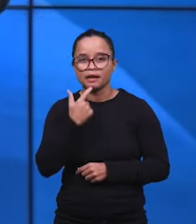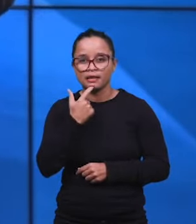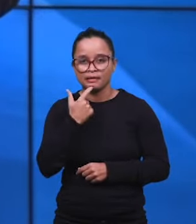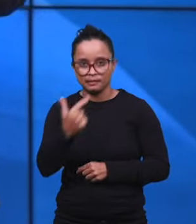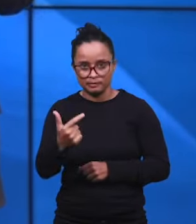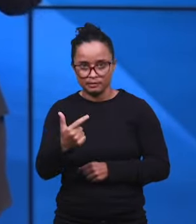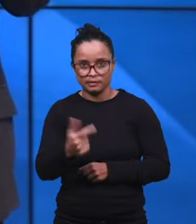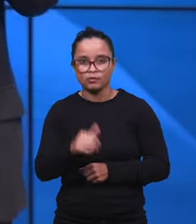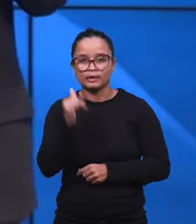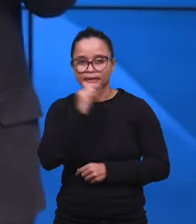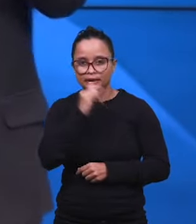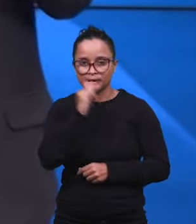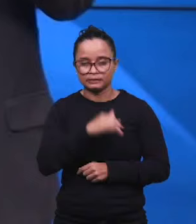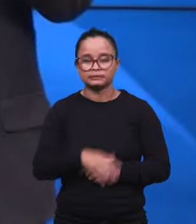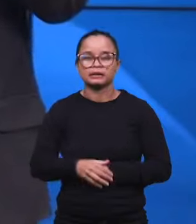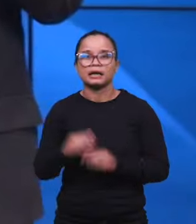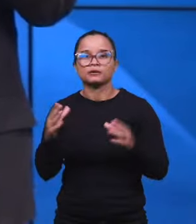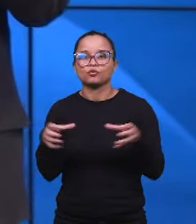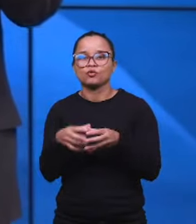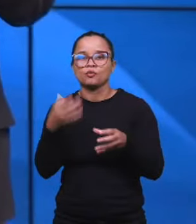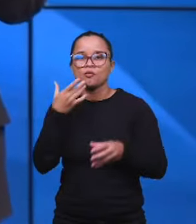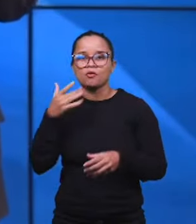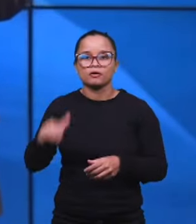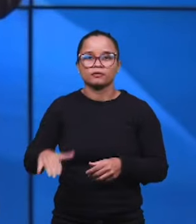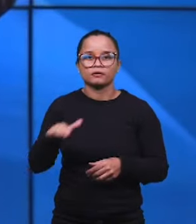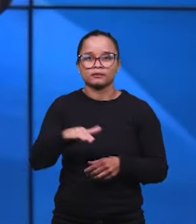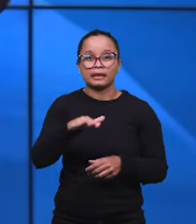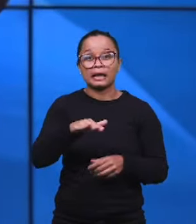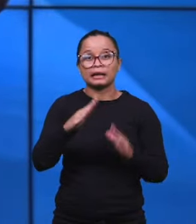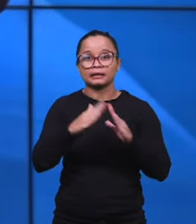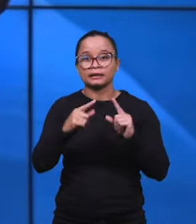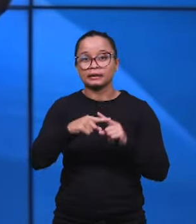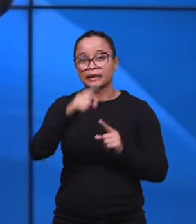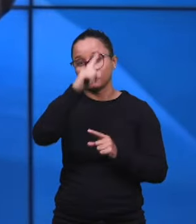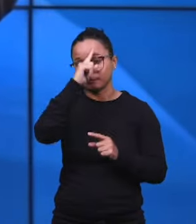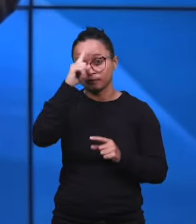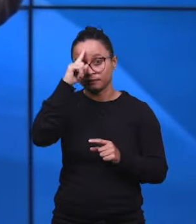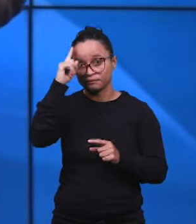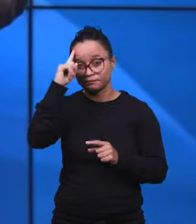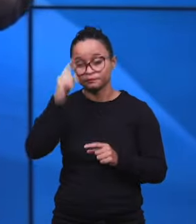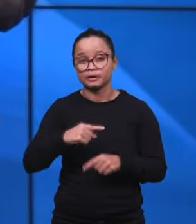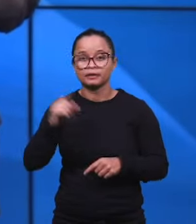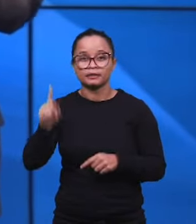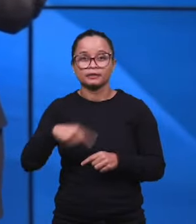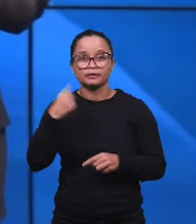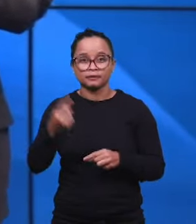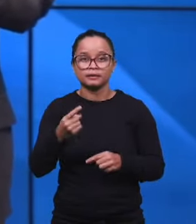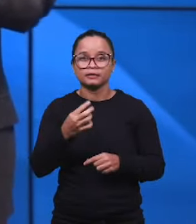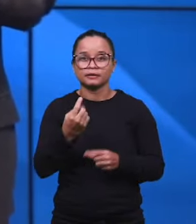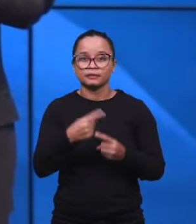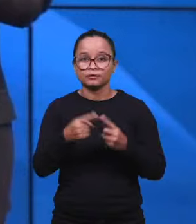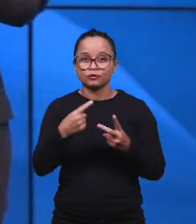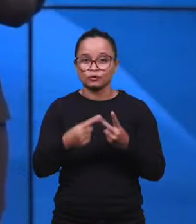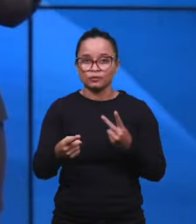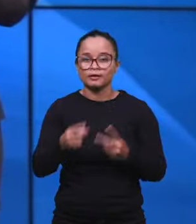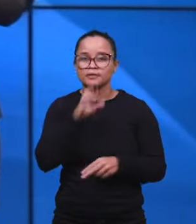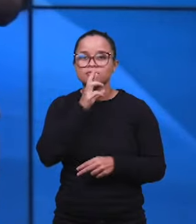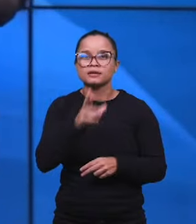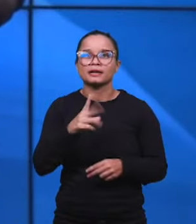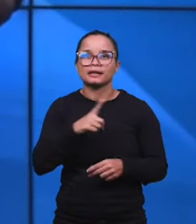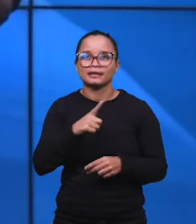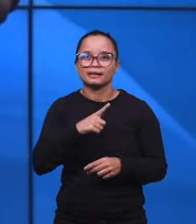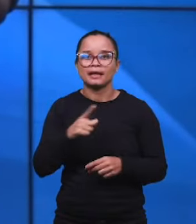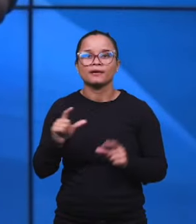italiana, é da classe de intermediário da nossa igreja em Milão, vai dar também uma resposta. E depois dessas duas respostas,